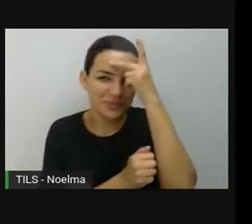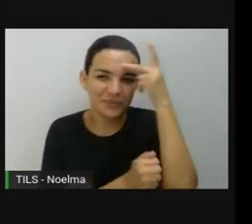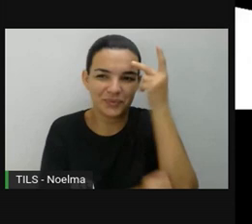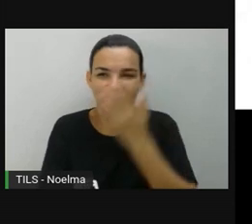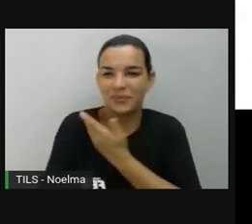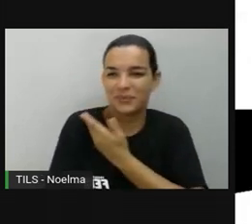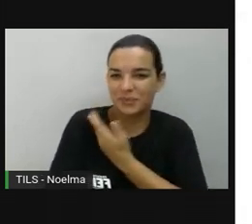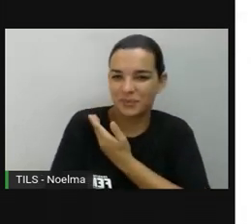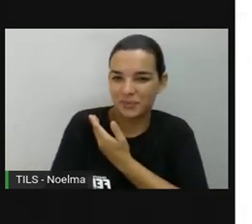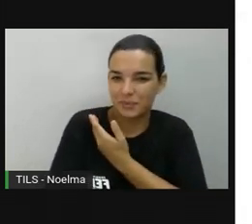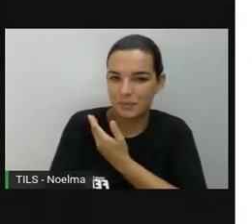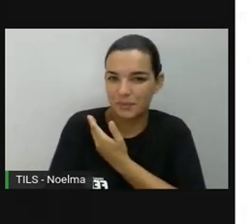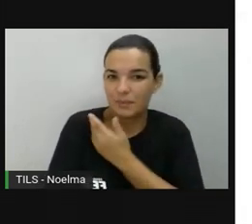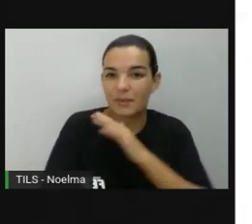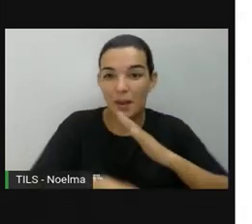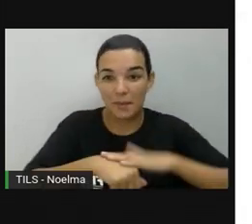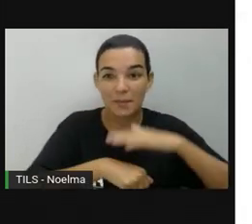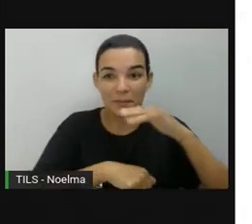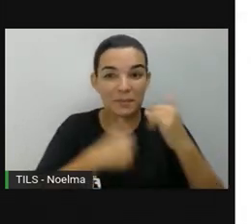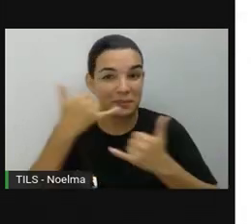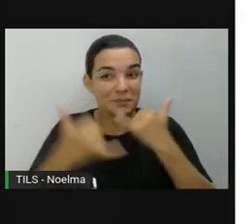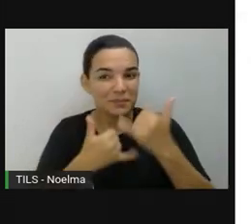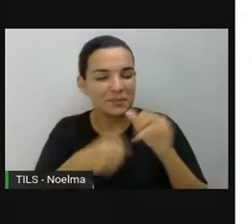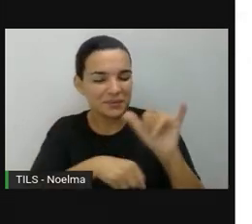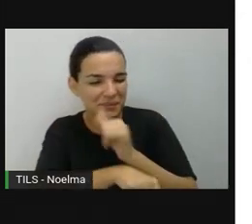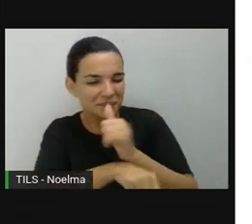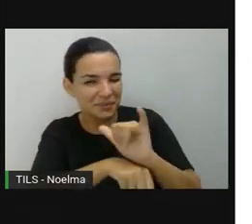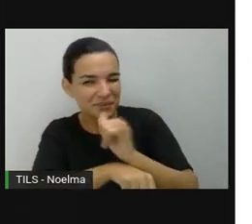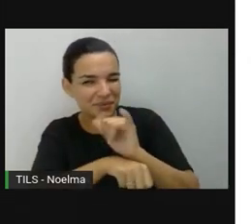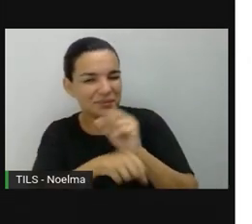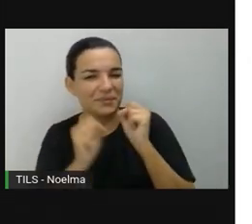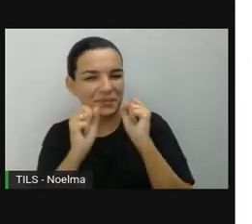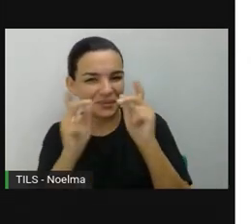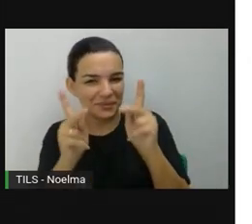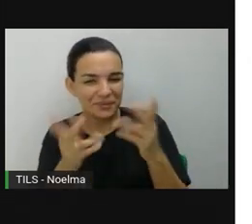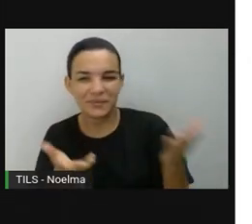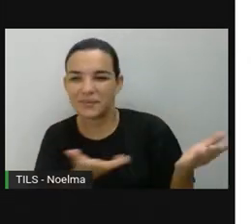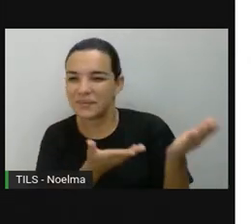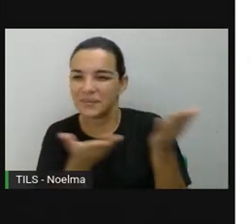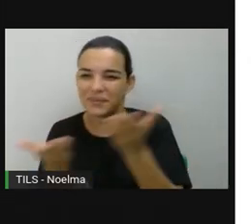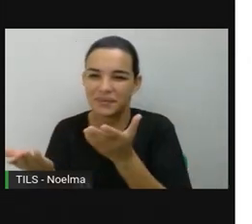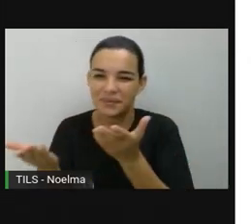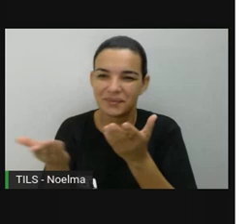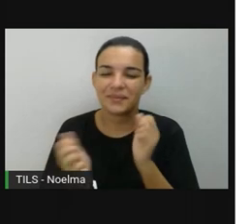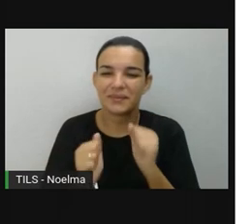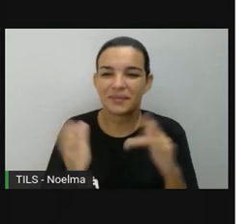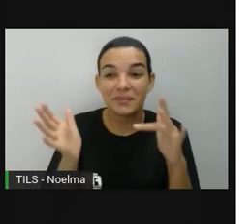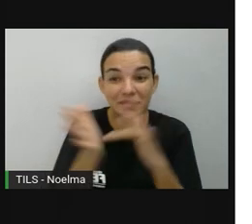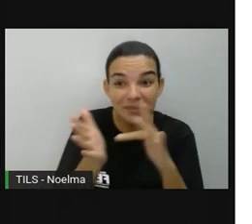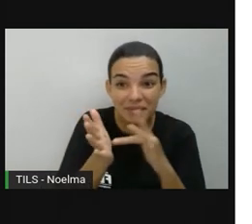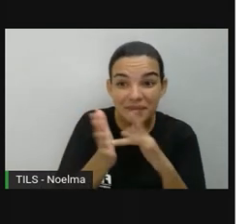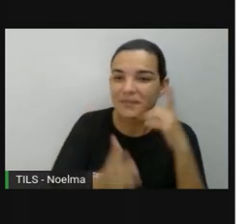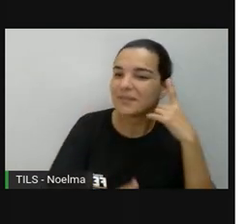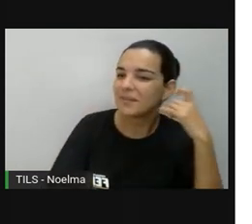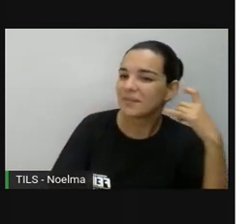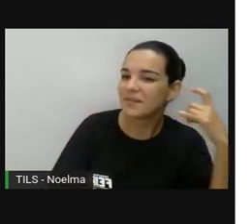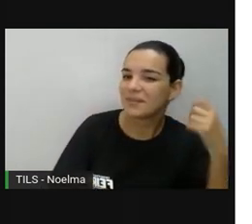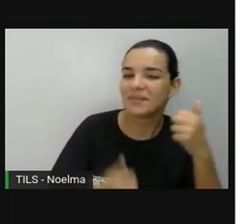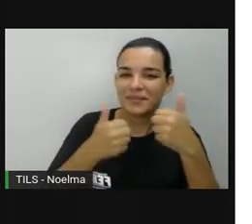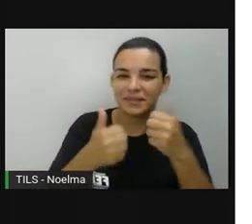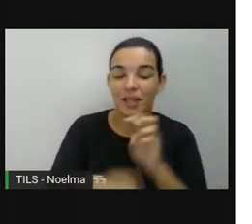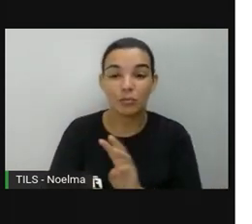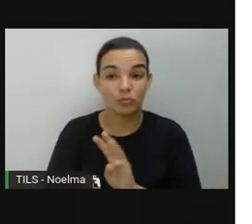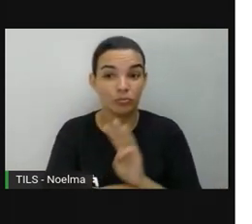Veja mais coisas divertidas e instrutivas no canal Conta Contos do YouTube e no nosso site www